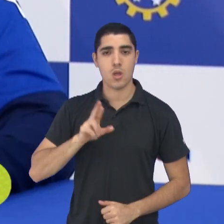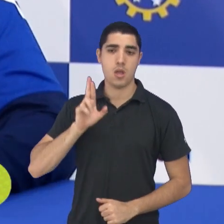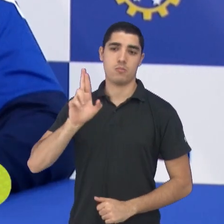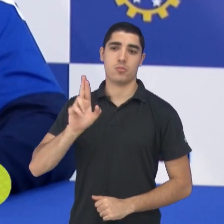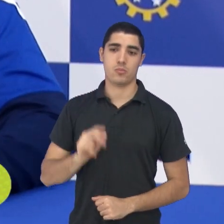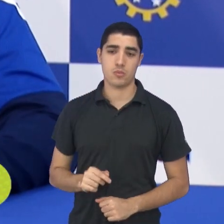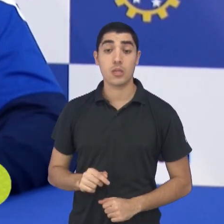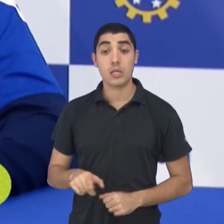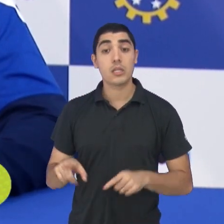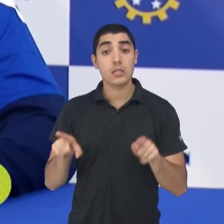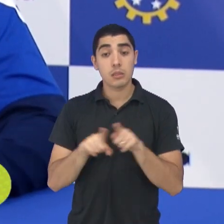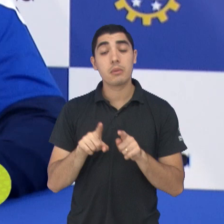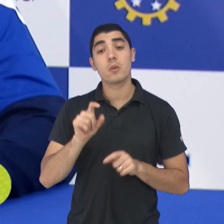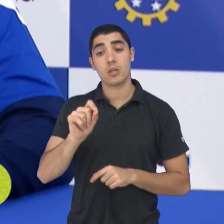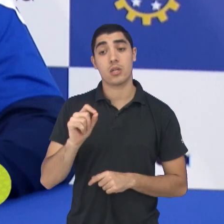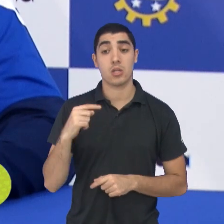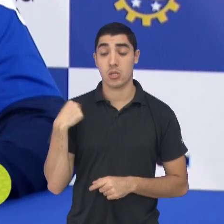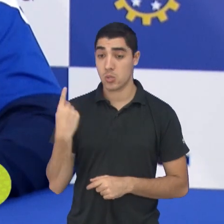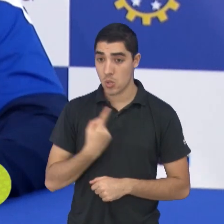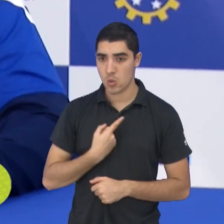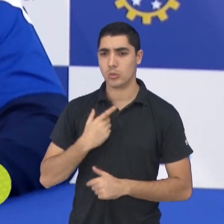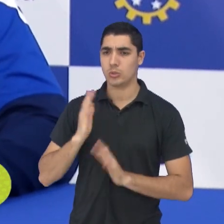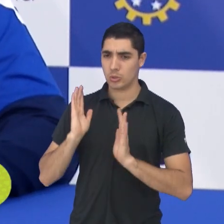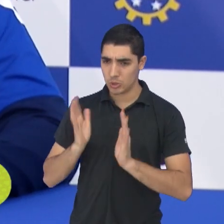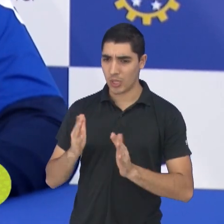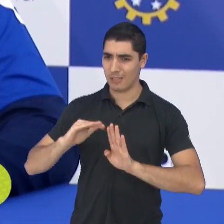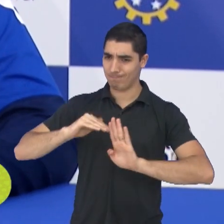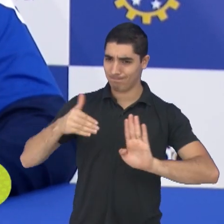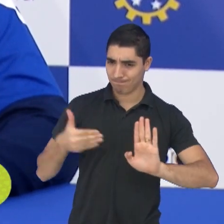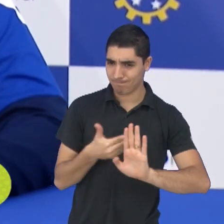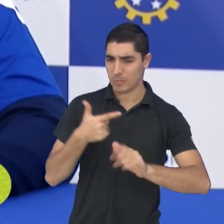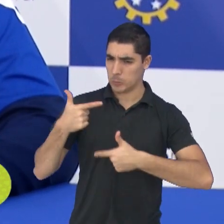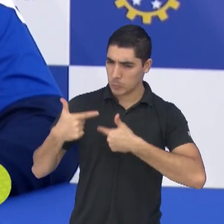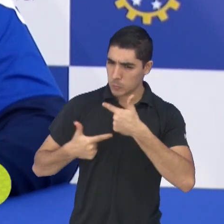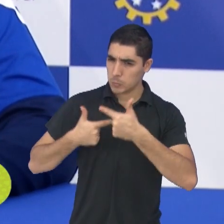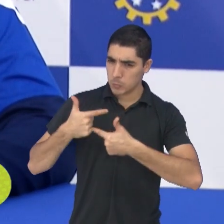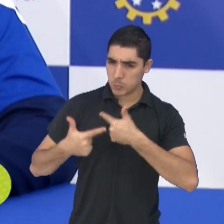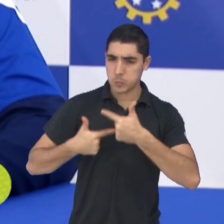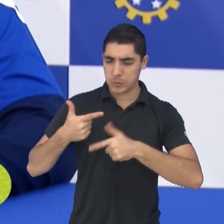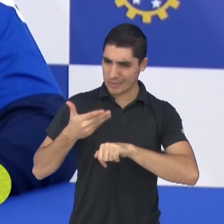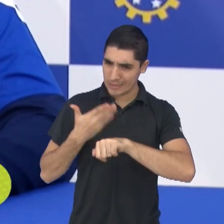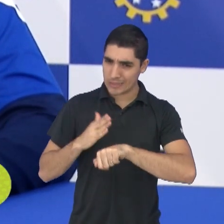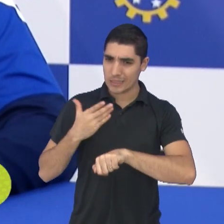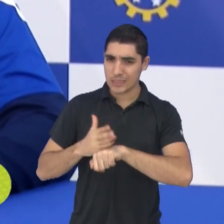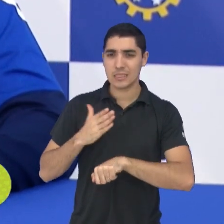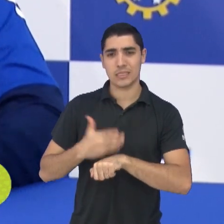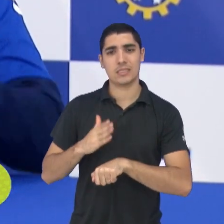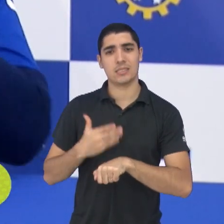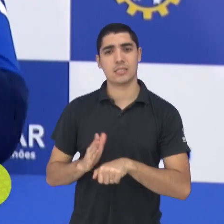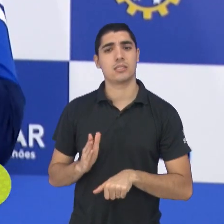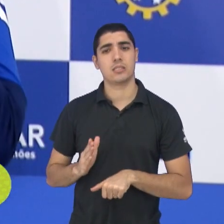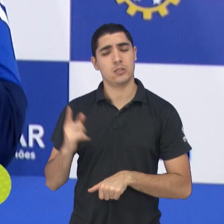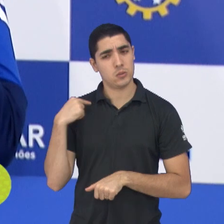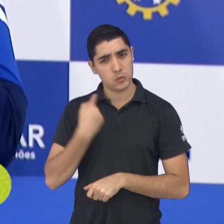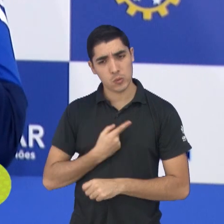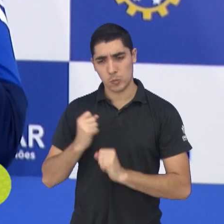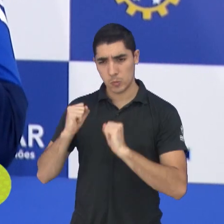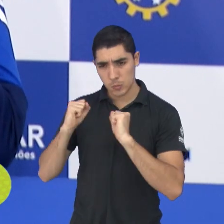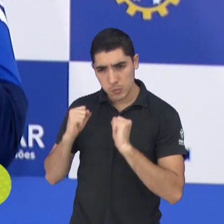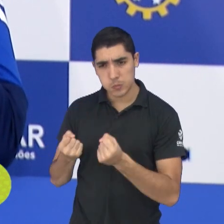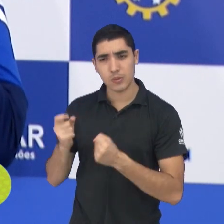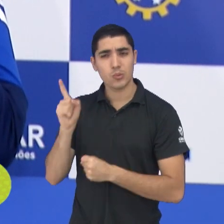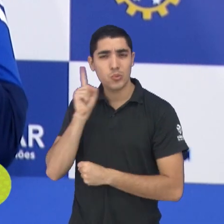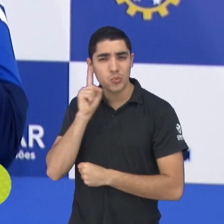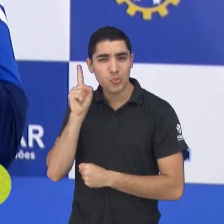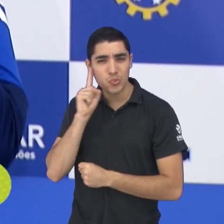a gente trabalhou bastante, em nenhum momento a gente deixou cair, pelo menos no trabalho, no dia a dia.